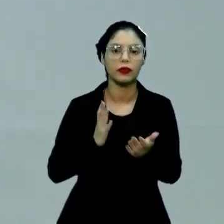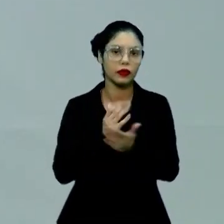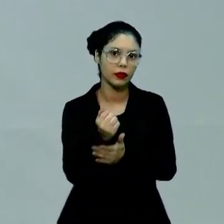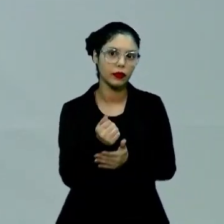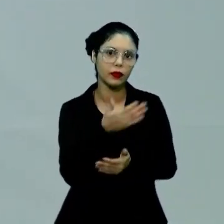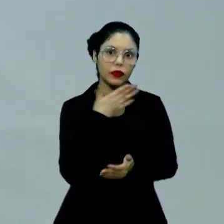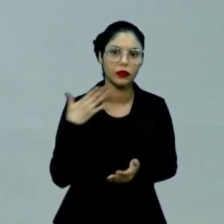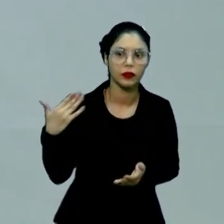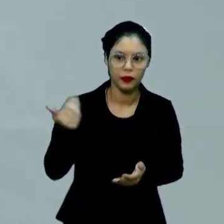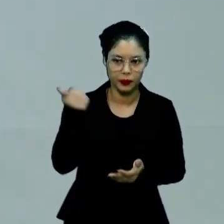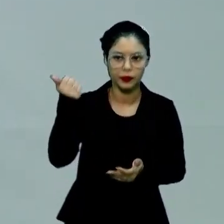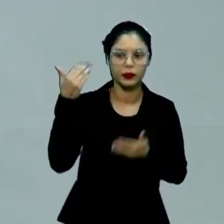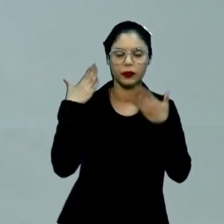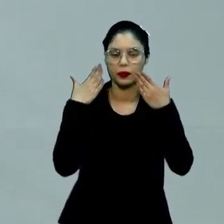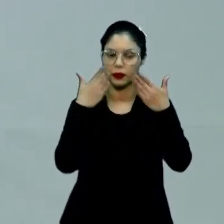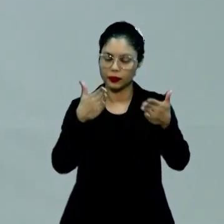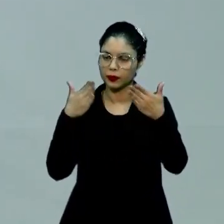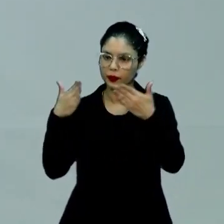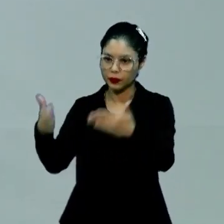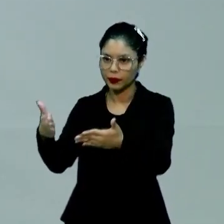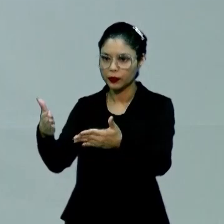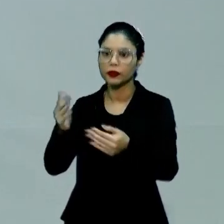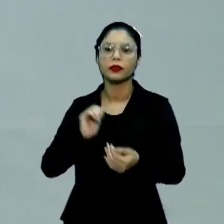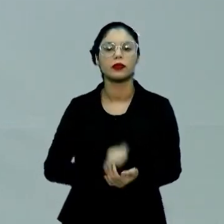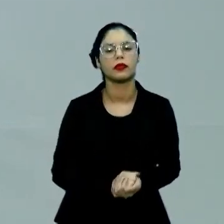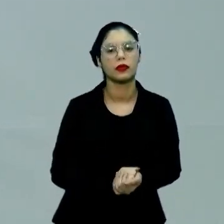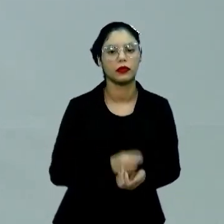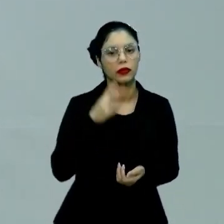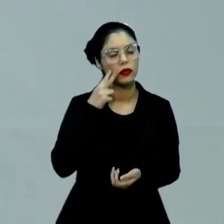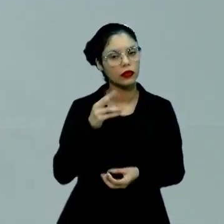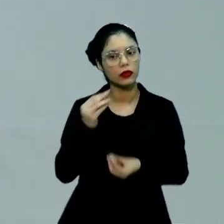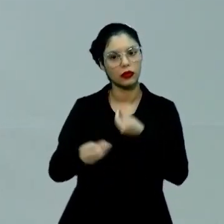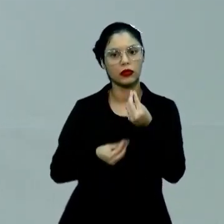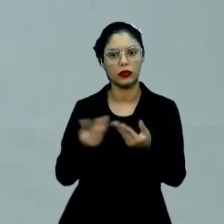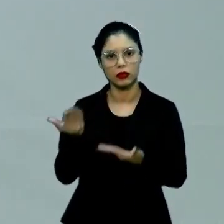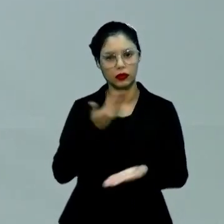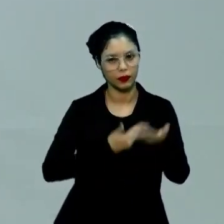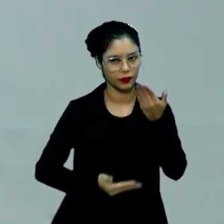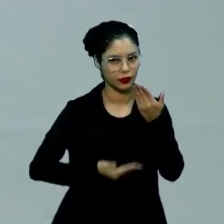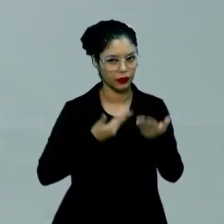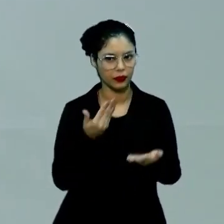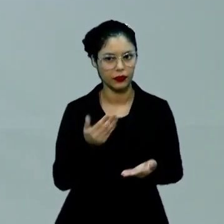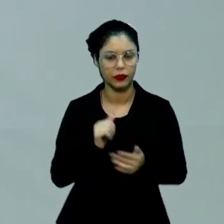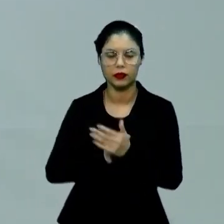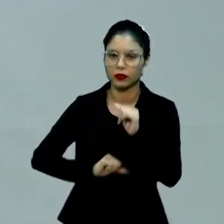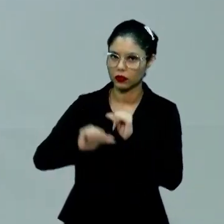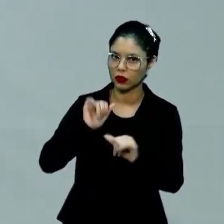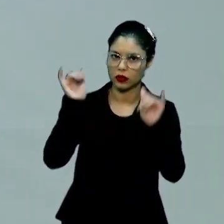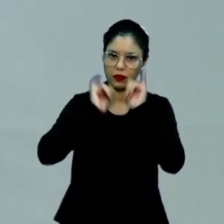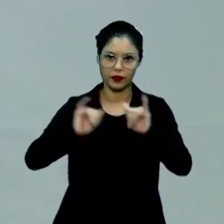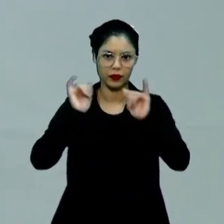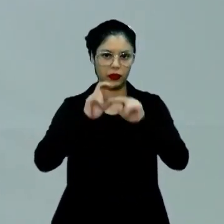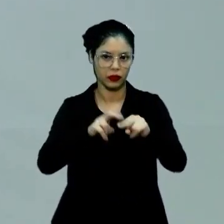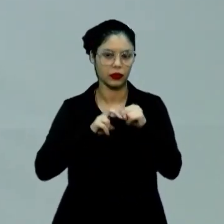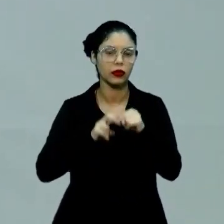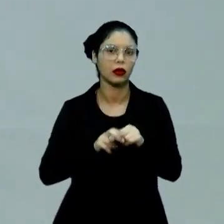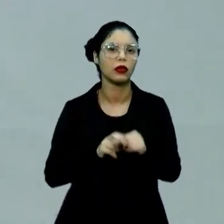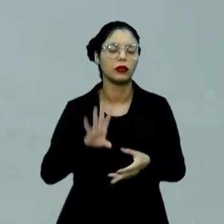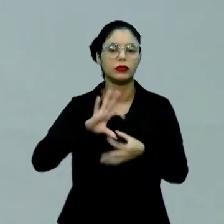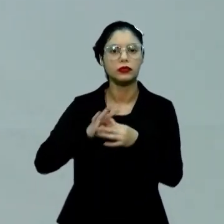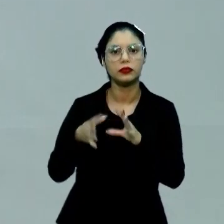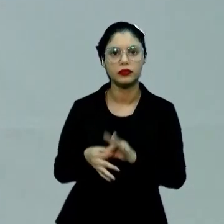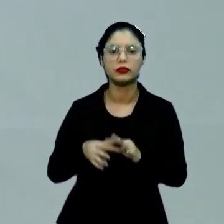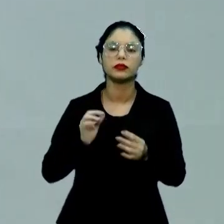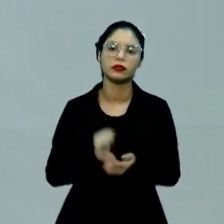sempre os melhores direcionamentos. E isso a gente vai vendo com quem a vai se relacionando, com quem a gente vai trocando informação. E por isso que o contexto